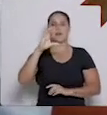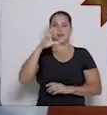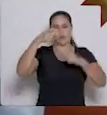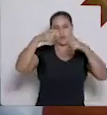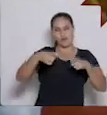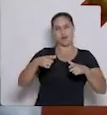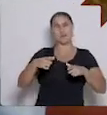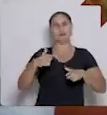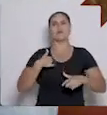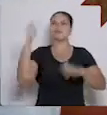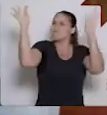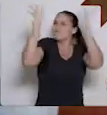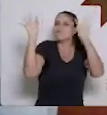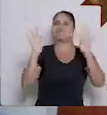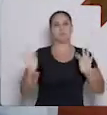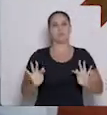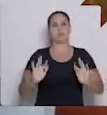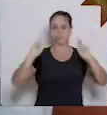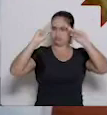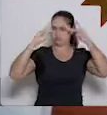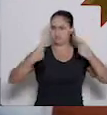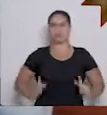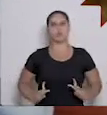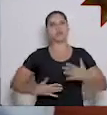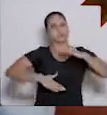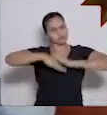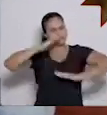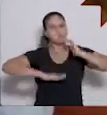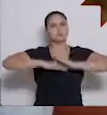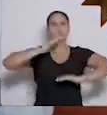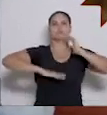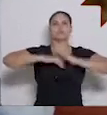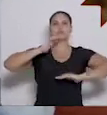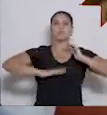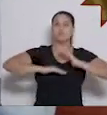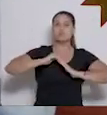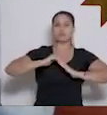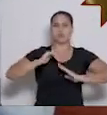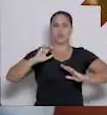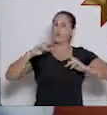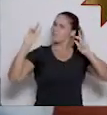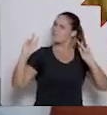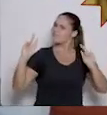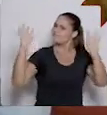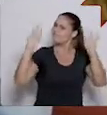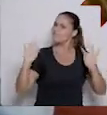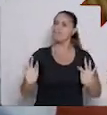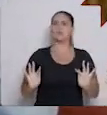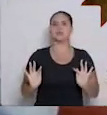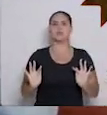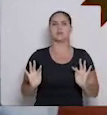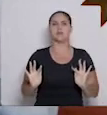onde eu me realizo como pessoa, como ser humano, como profissional. É onde eu me realizo